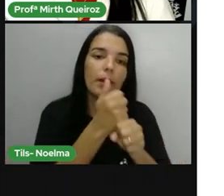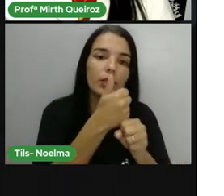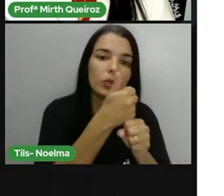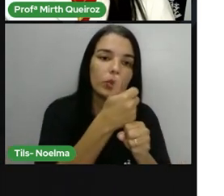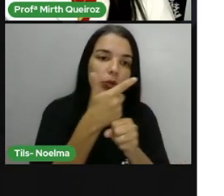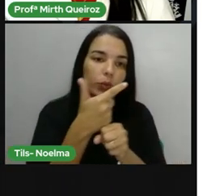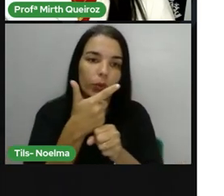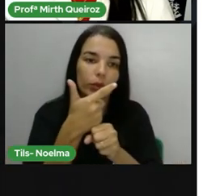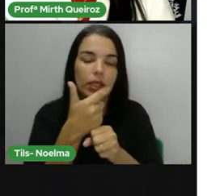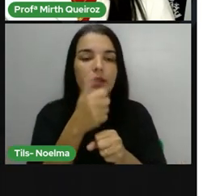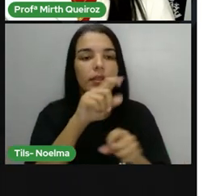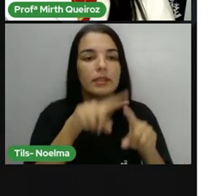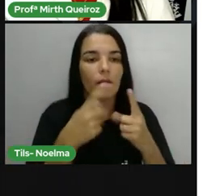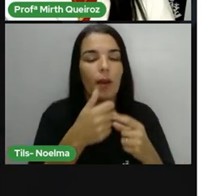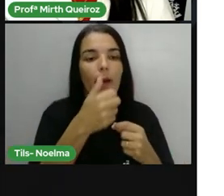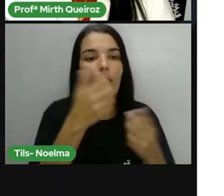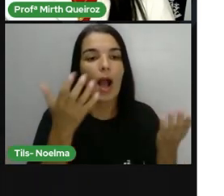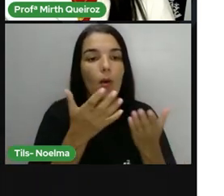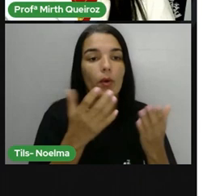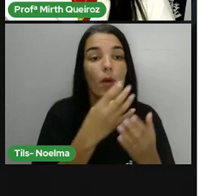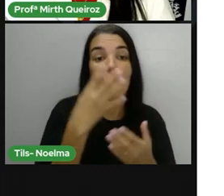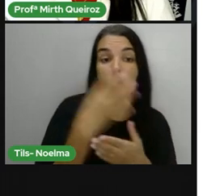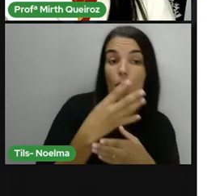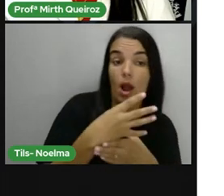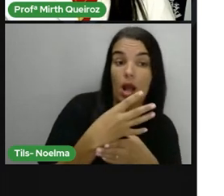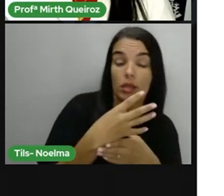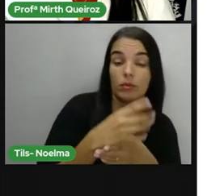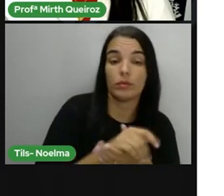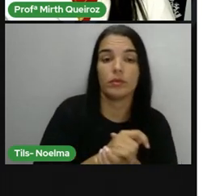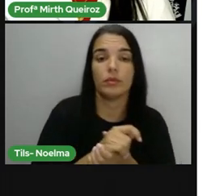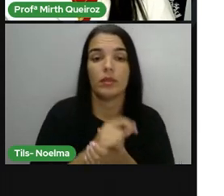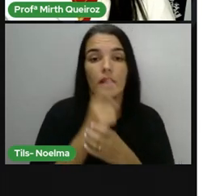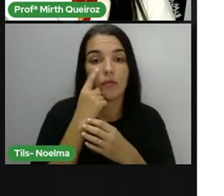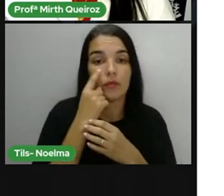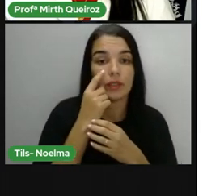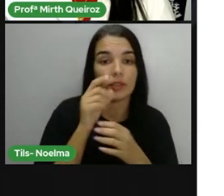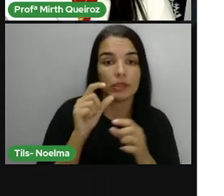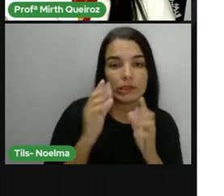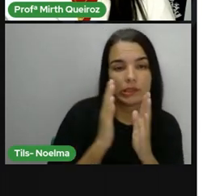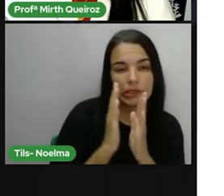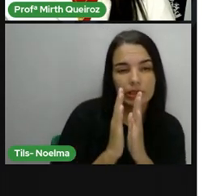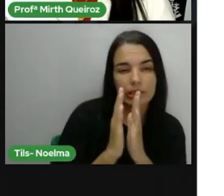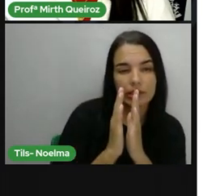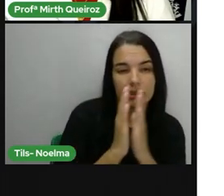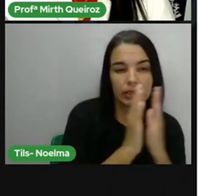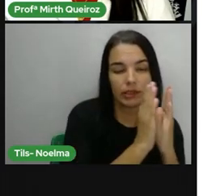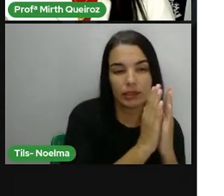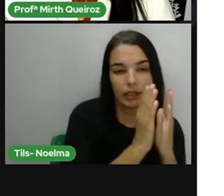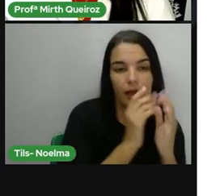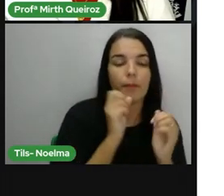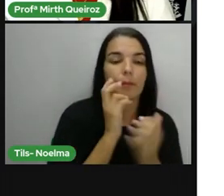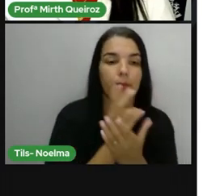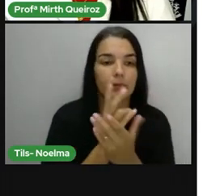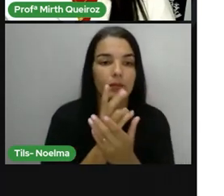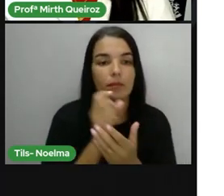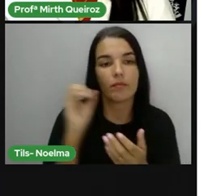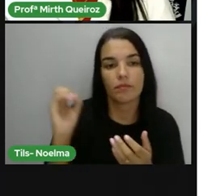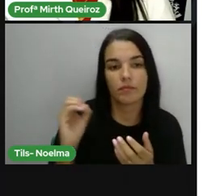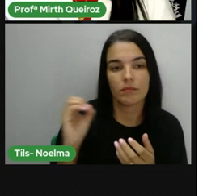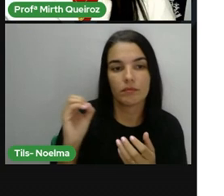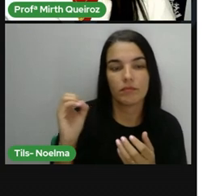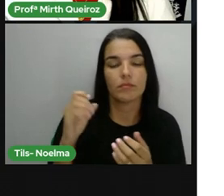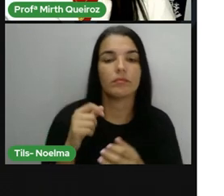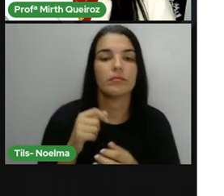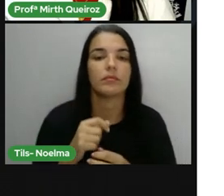Ficou 1250. Agora é a vez do 4, tá? A gente sempre deixa uma casinha vazia e começa a multiplicar. 4